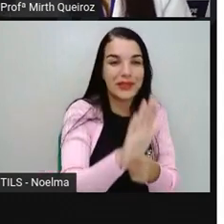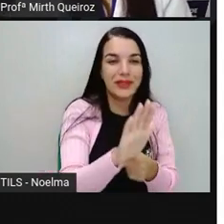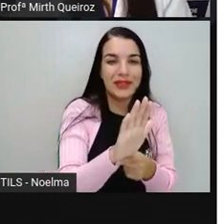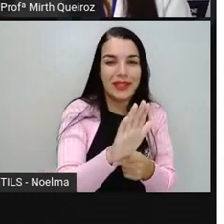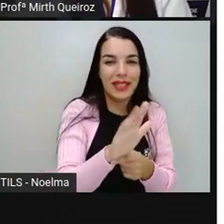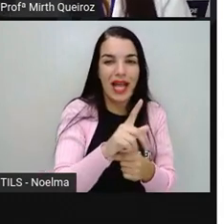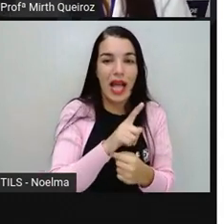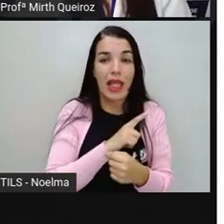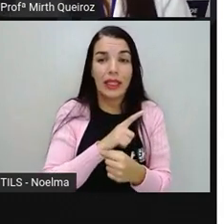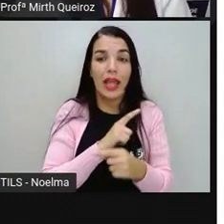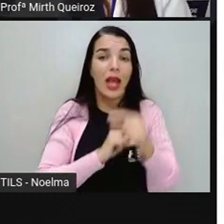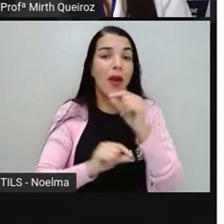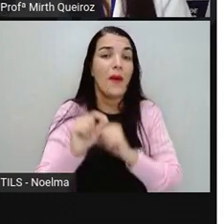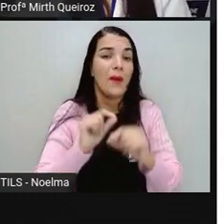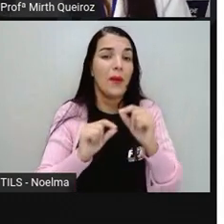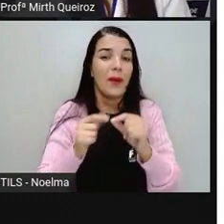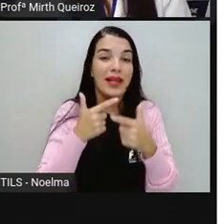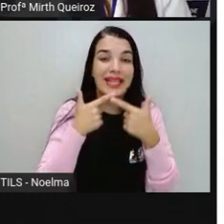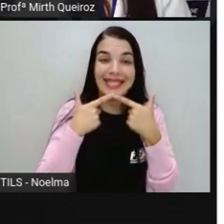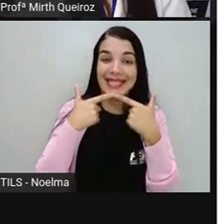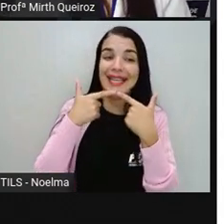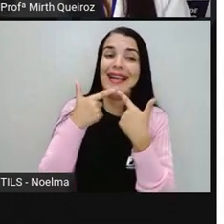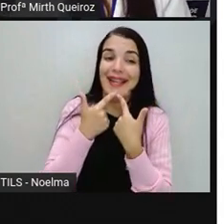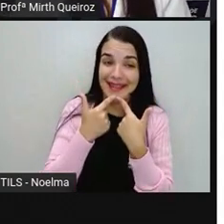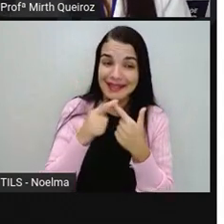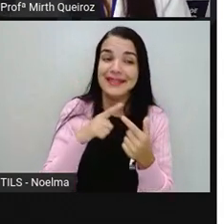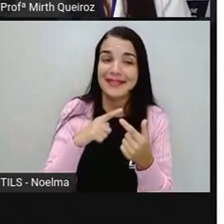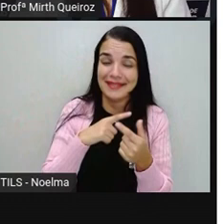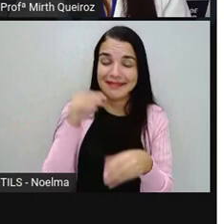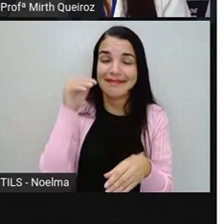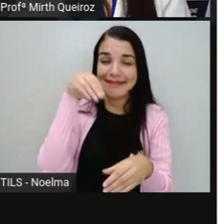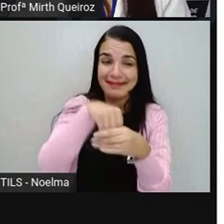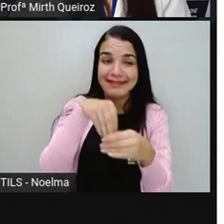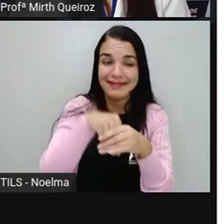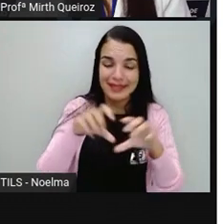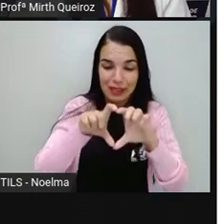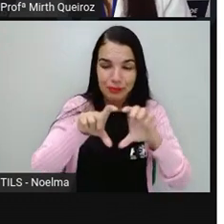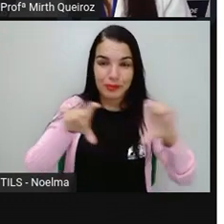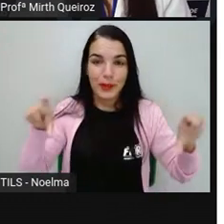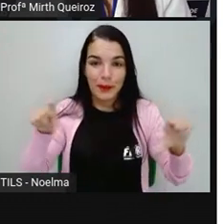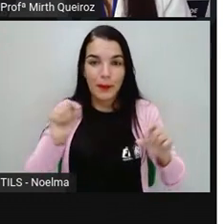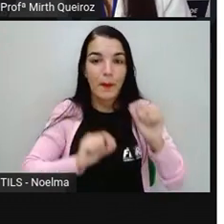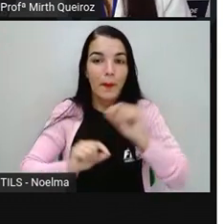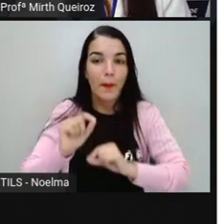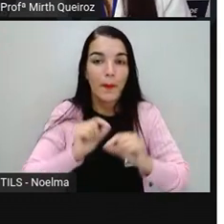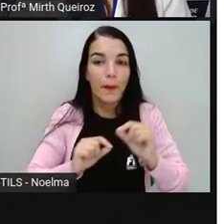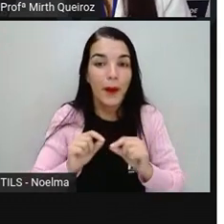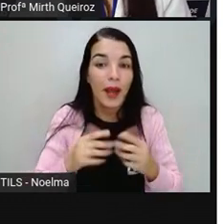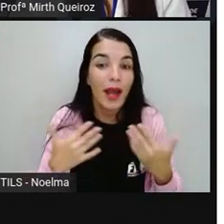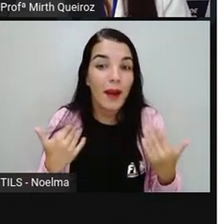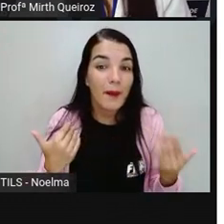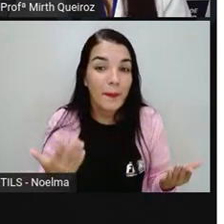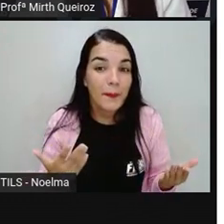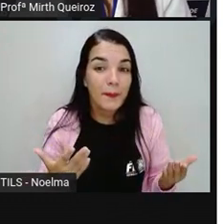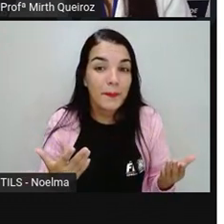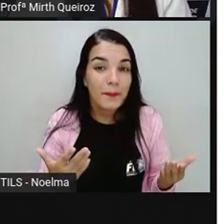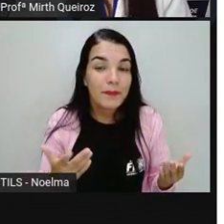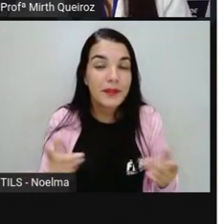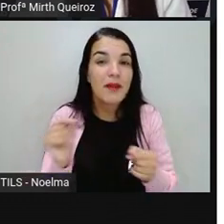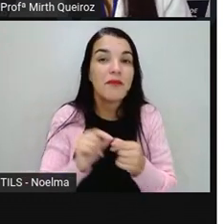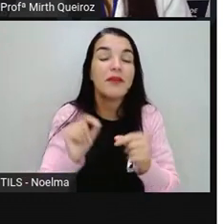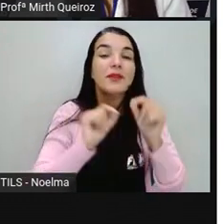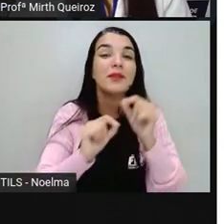aí. A gente que pensava que ele iria fazer um curativo na ferida aí do Cascão.